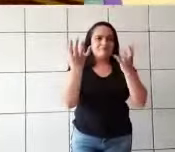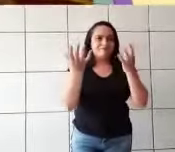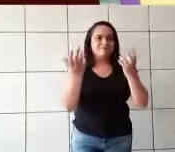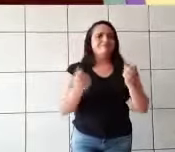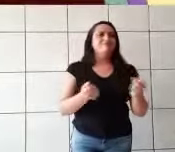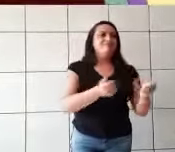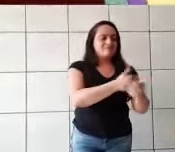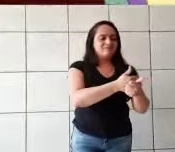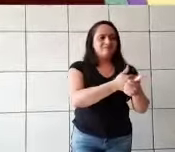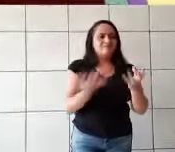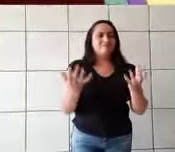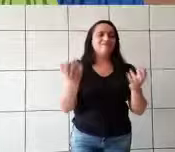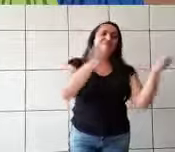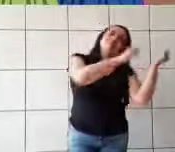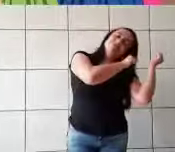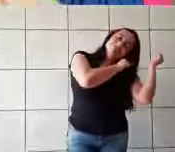adormecia.